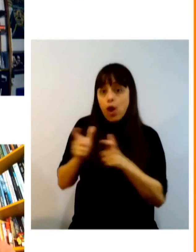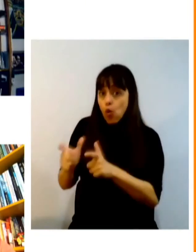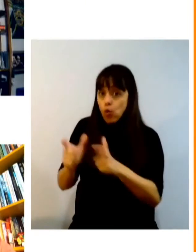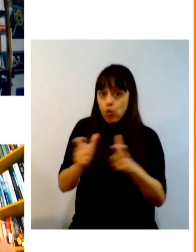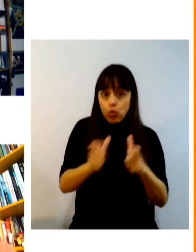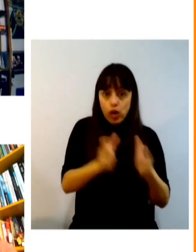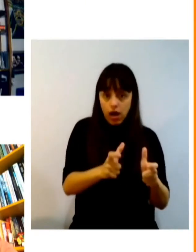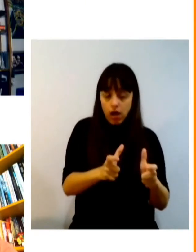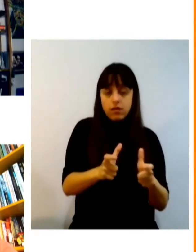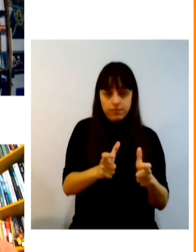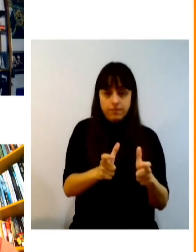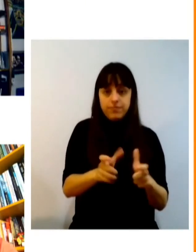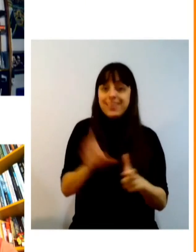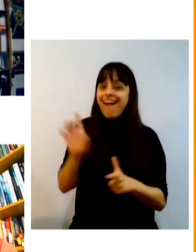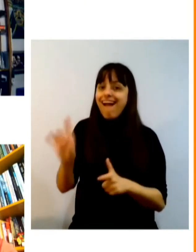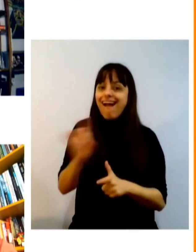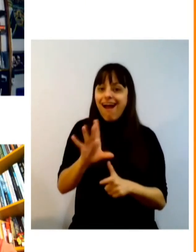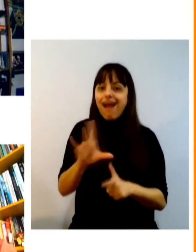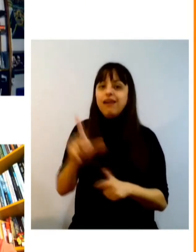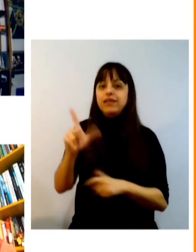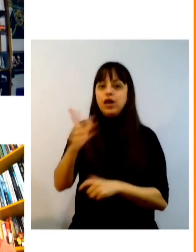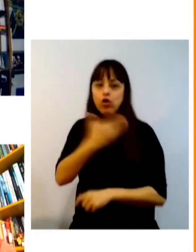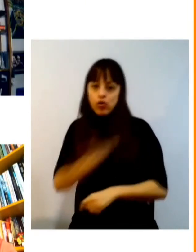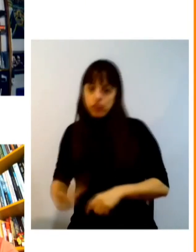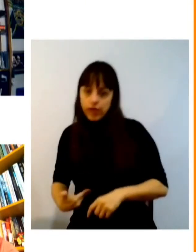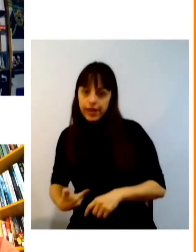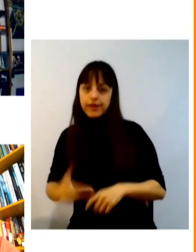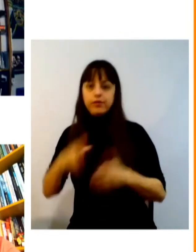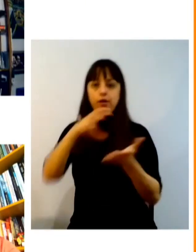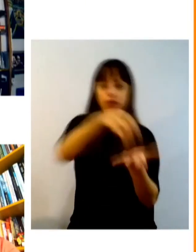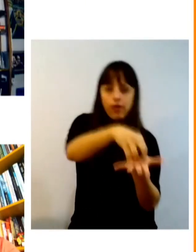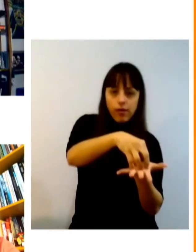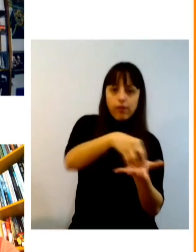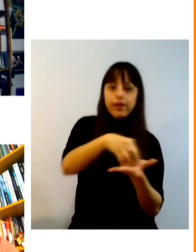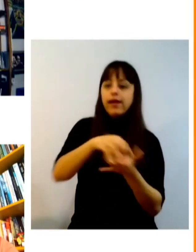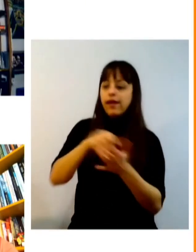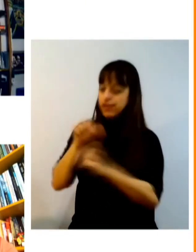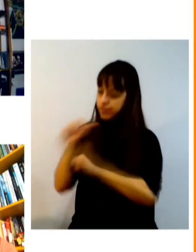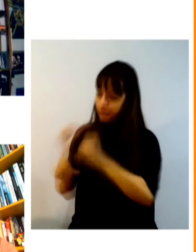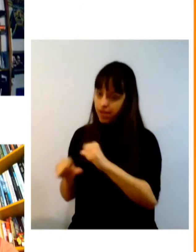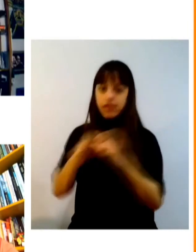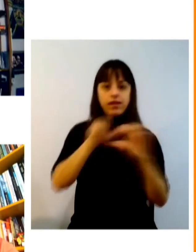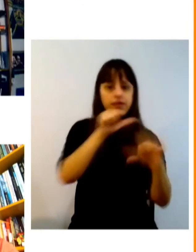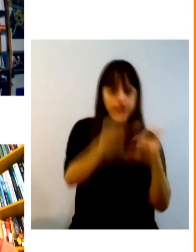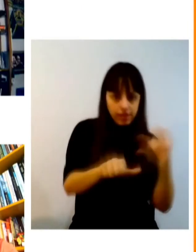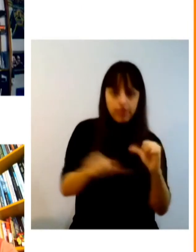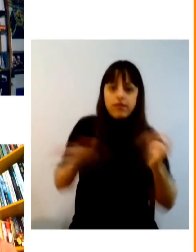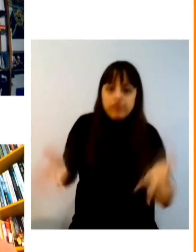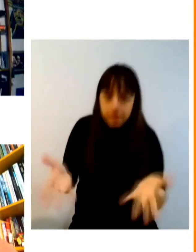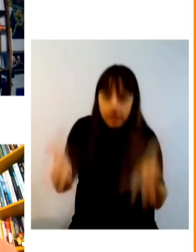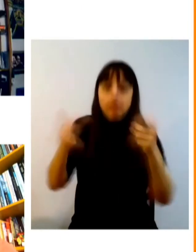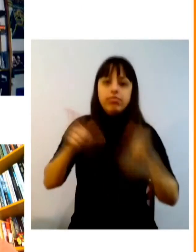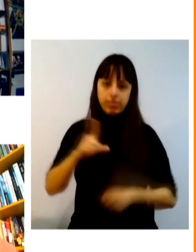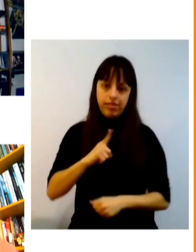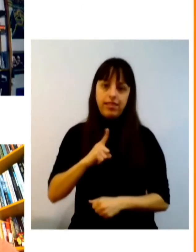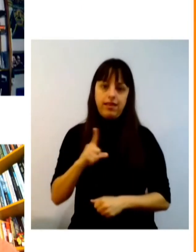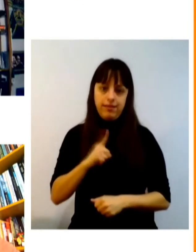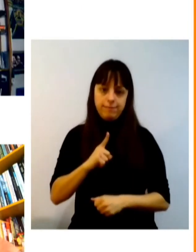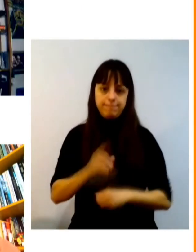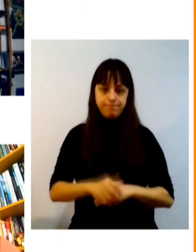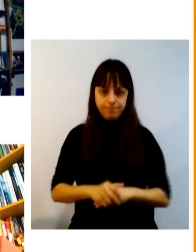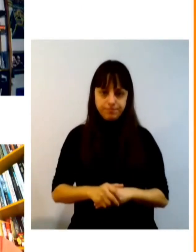em diferentes locais porque cada um deles absorve gera também transformações então